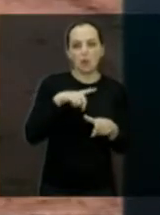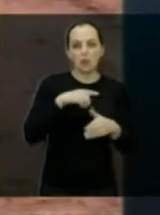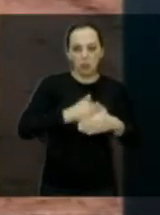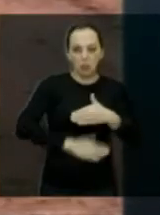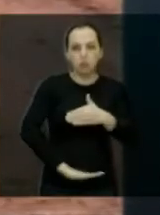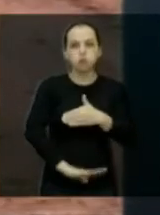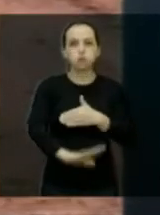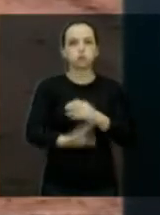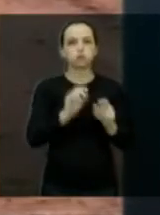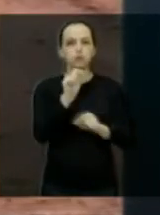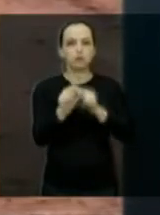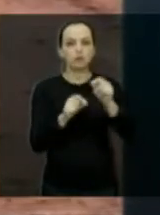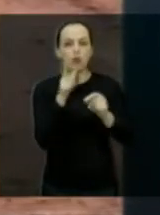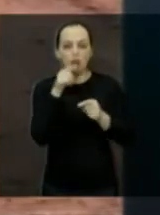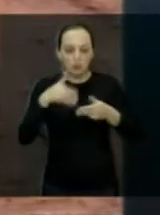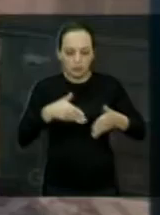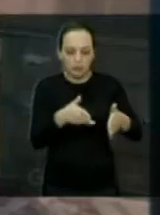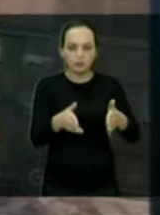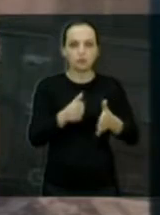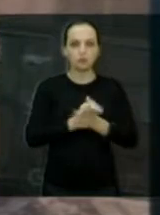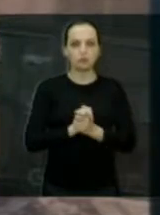tudo parar lá dentro da represa.